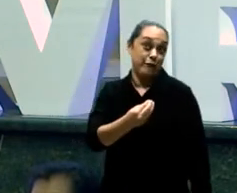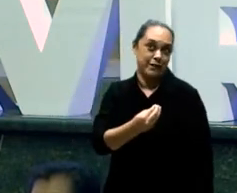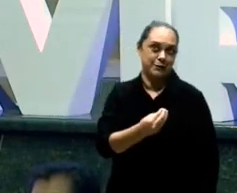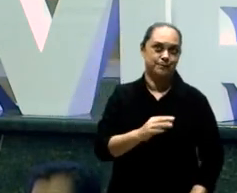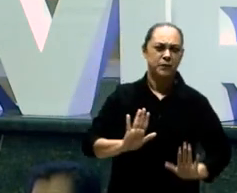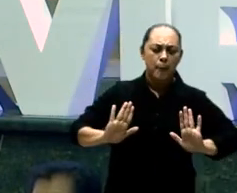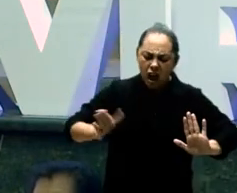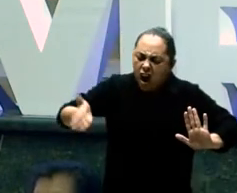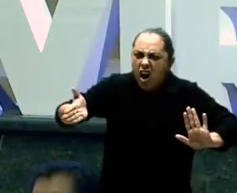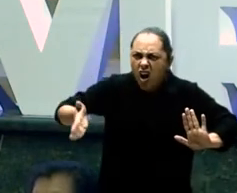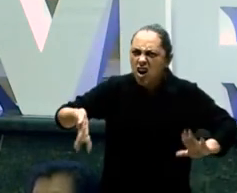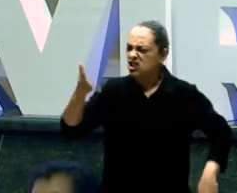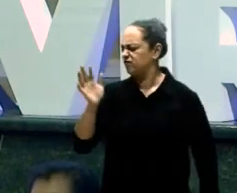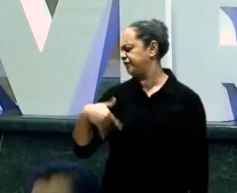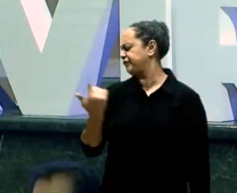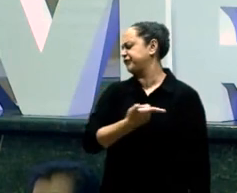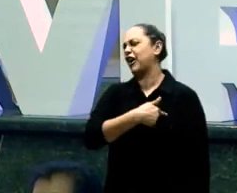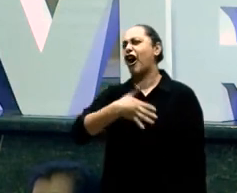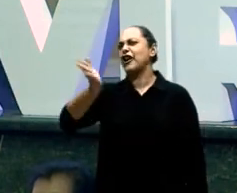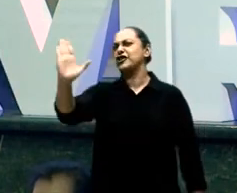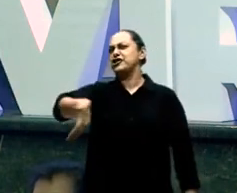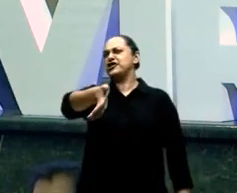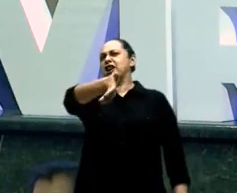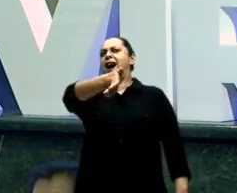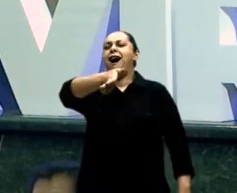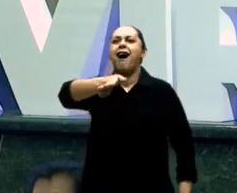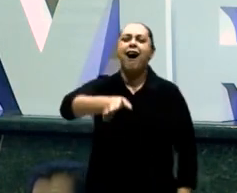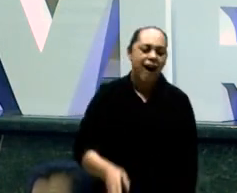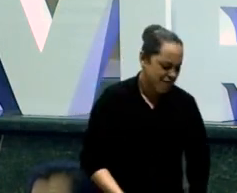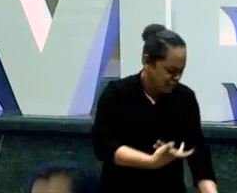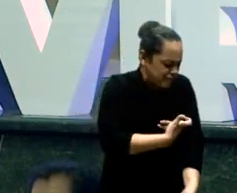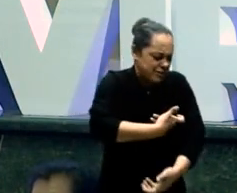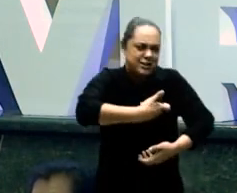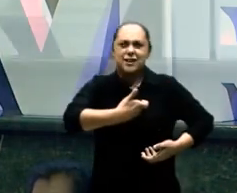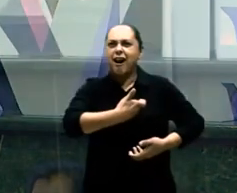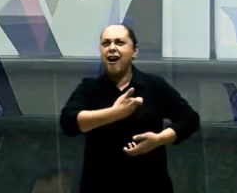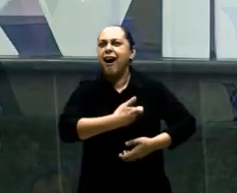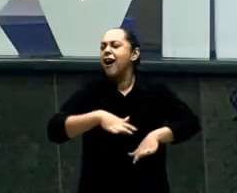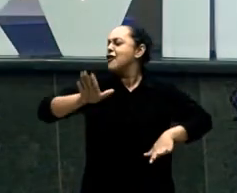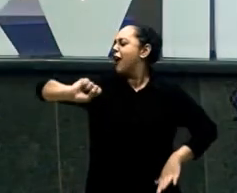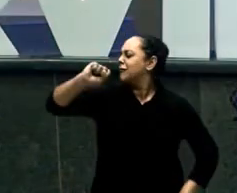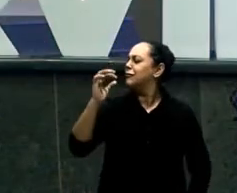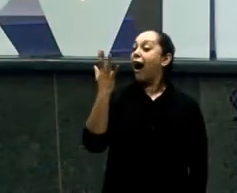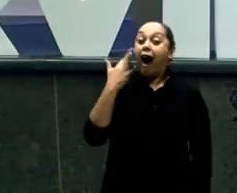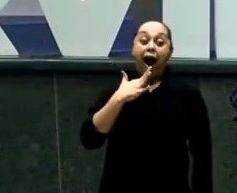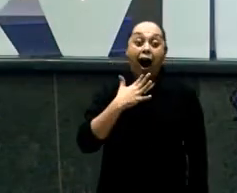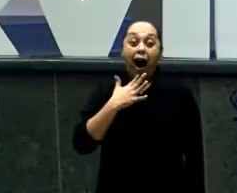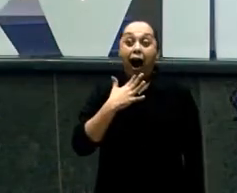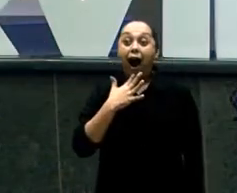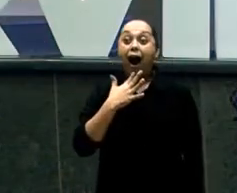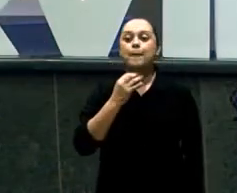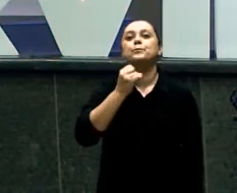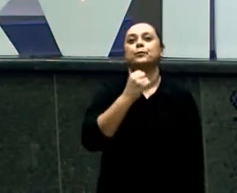Antes do nascimento A parteira está lá Na antessala Está Isaac Ansioso De repente